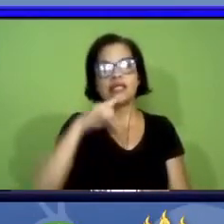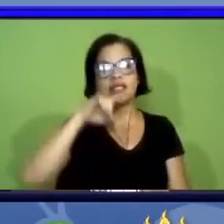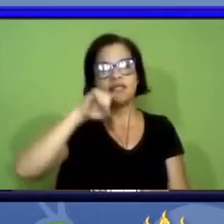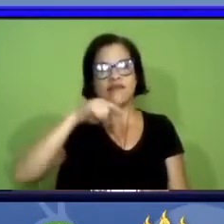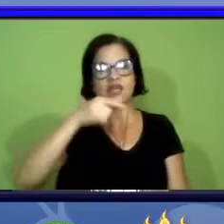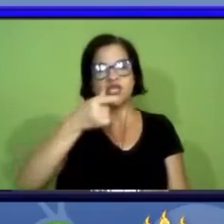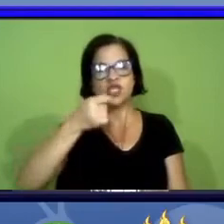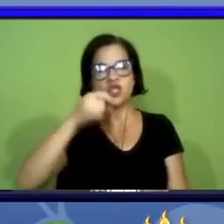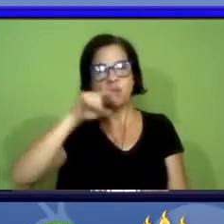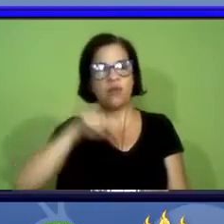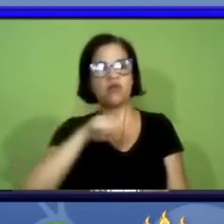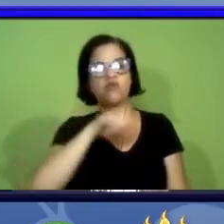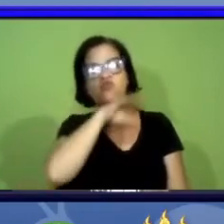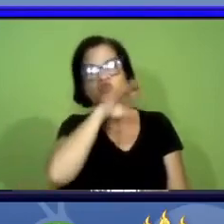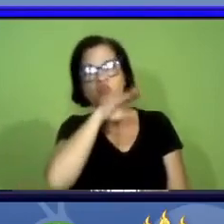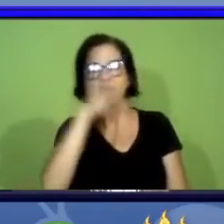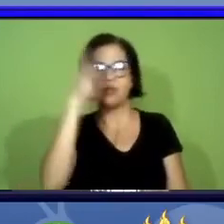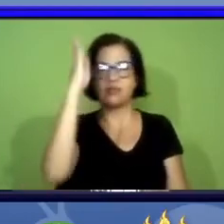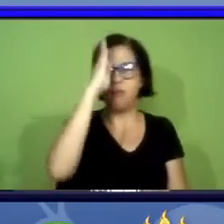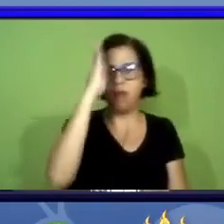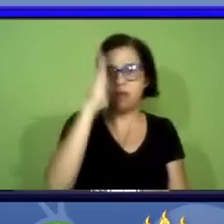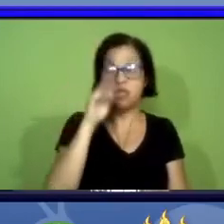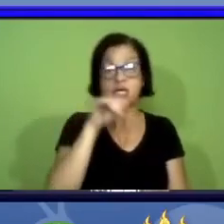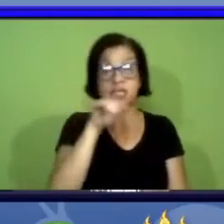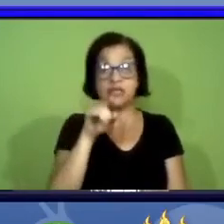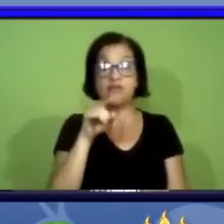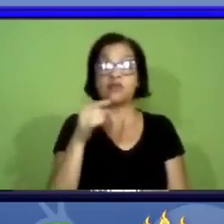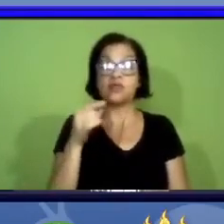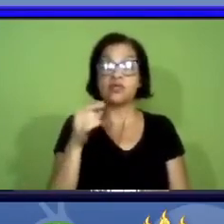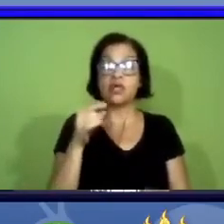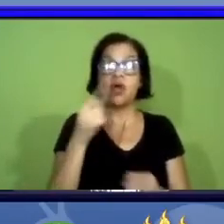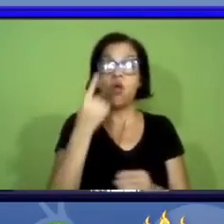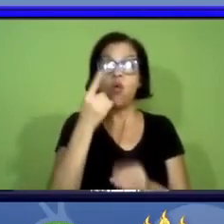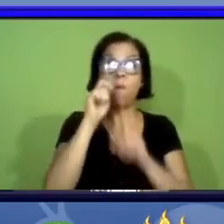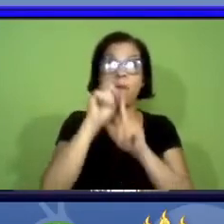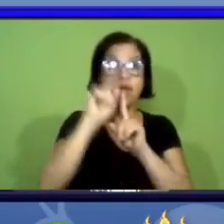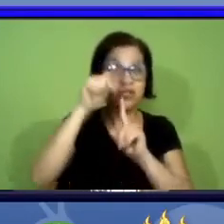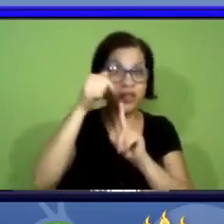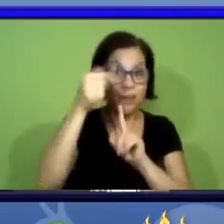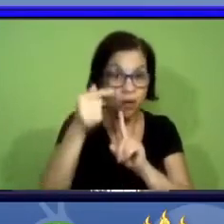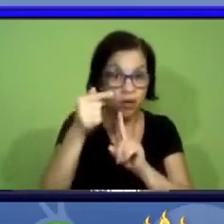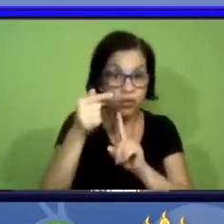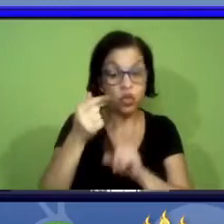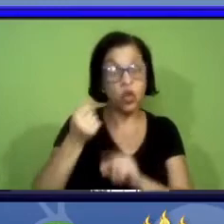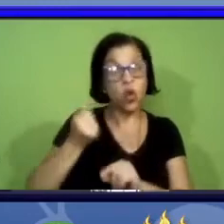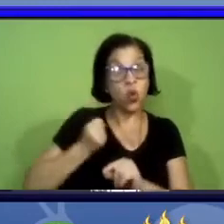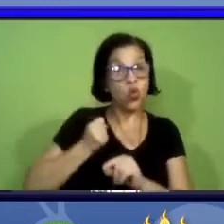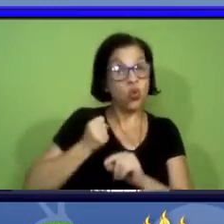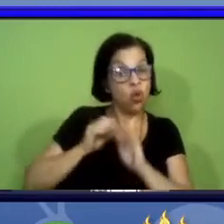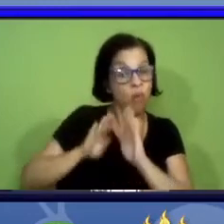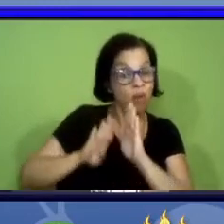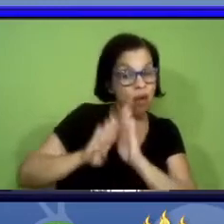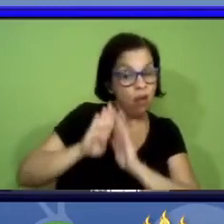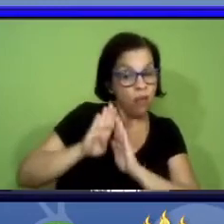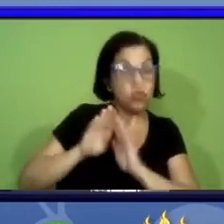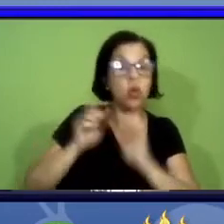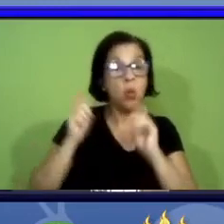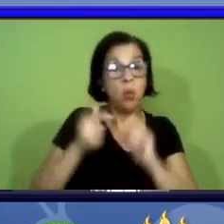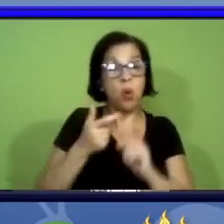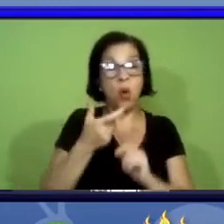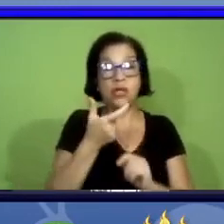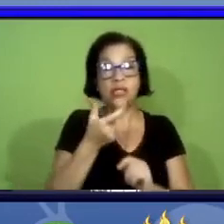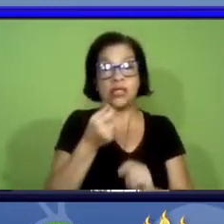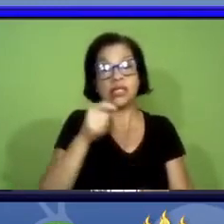de animais no Brasil se você entrar daqui um mês esse número aumentou um pouco pode ser 120